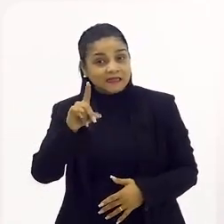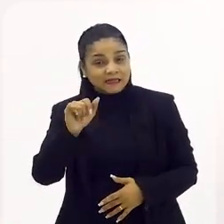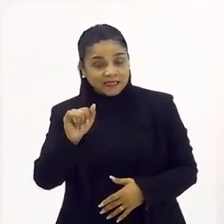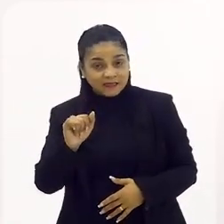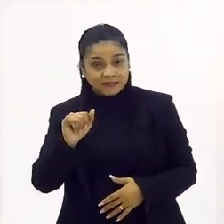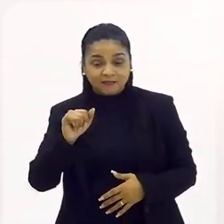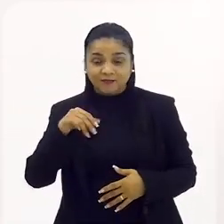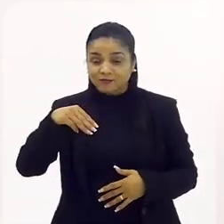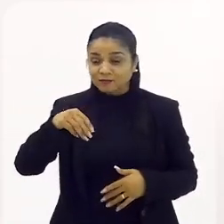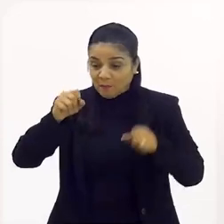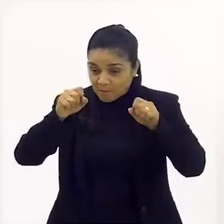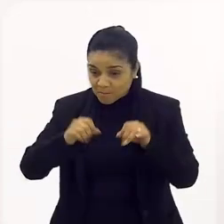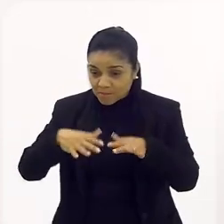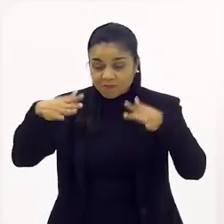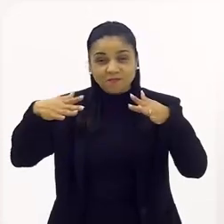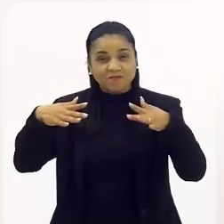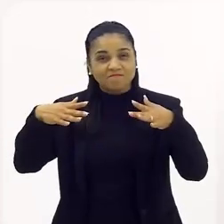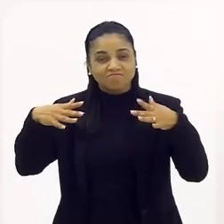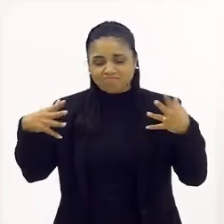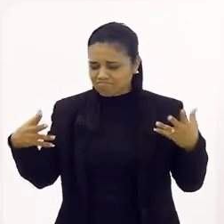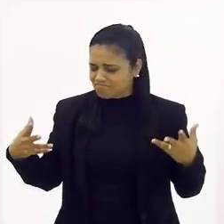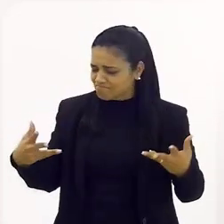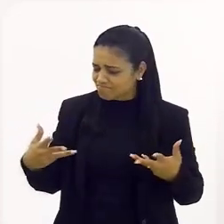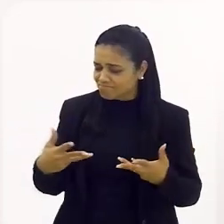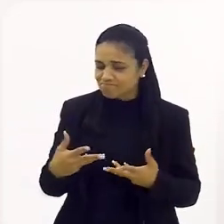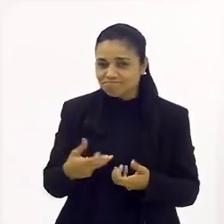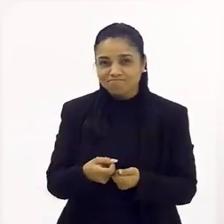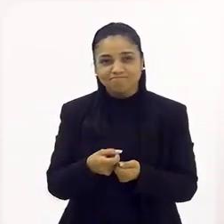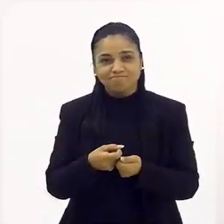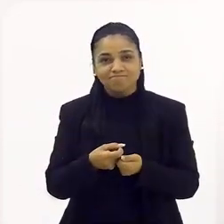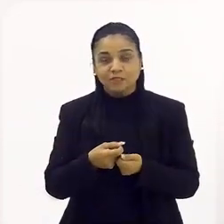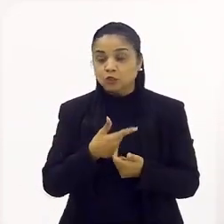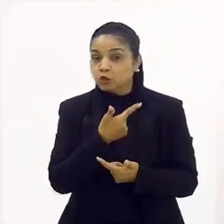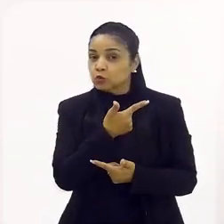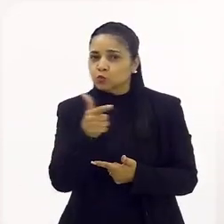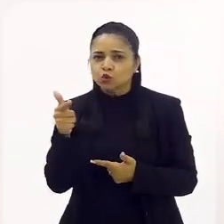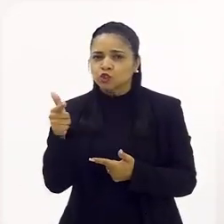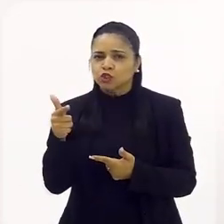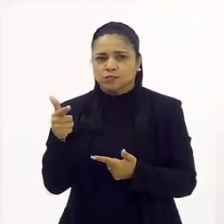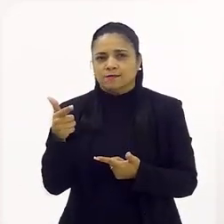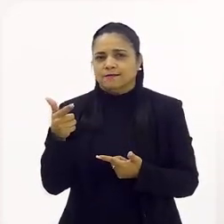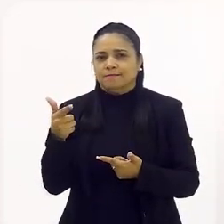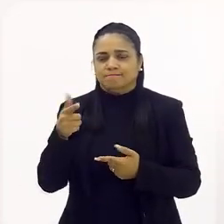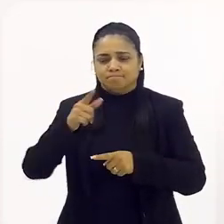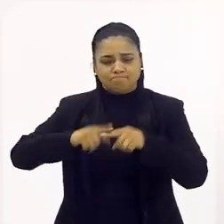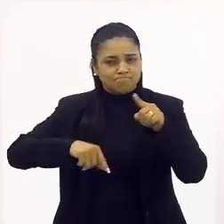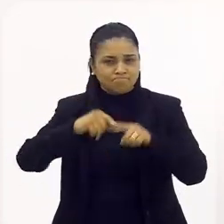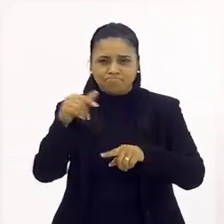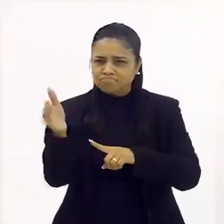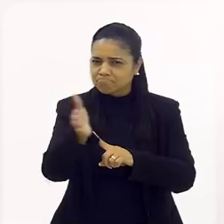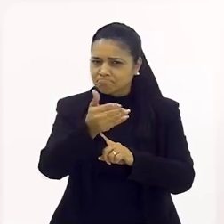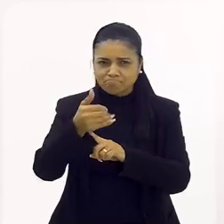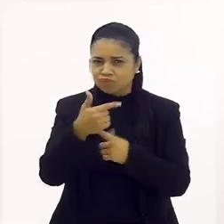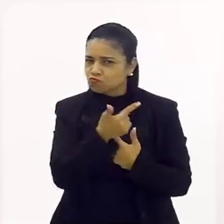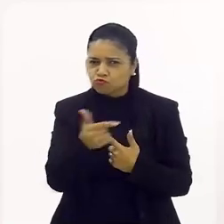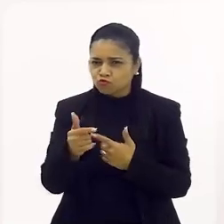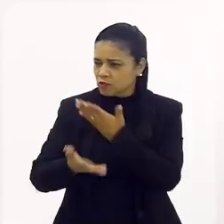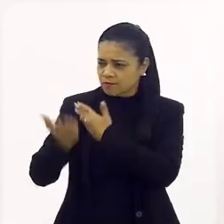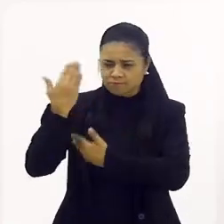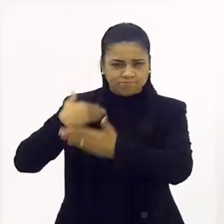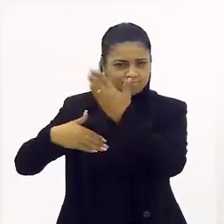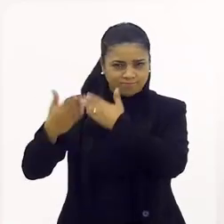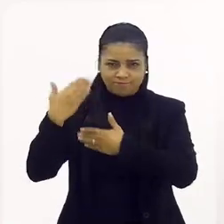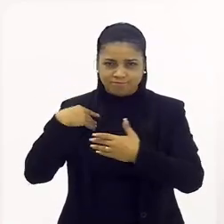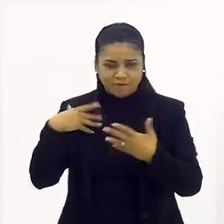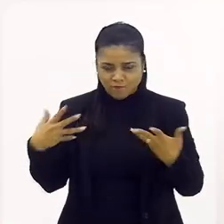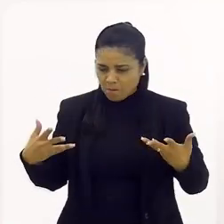acho que é uma obra-prima. Foi uma obra-prima. E olha que não se tinha tantos recursos como se tem hoje, né? Mas ela foi